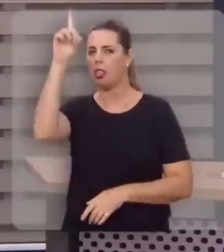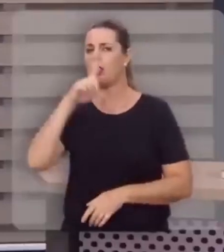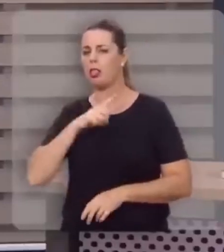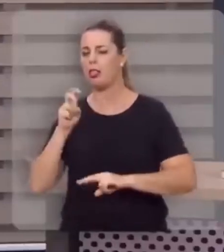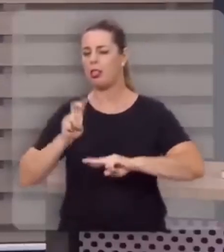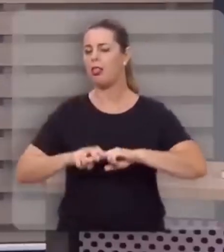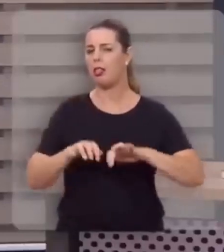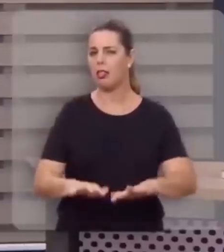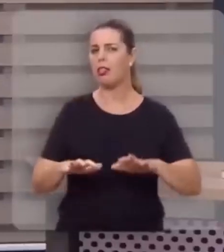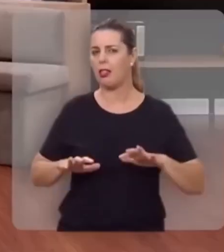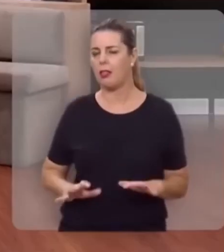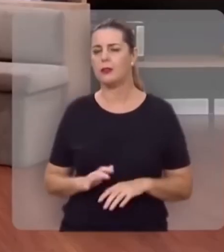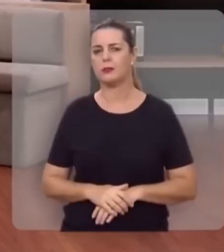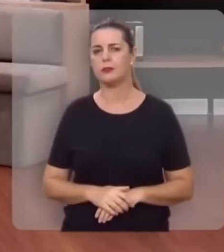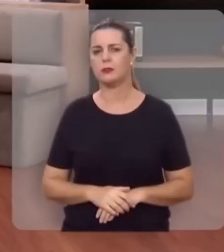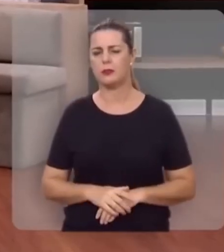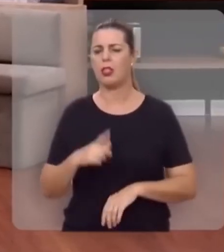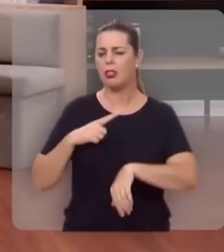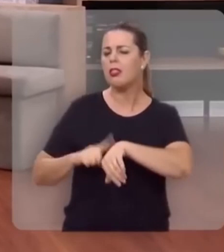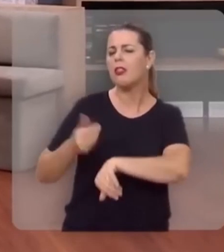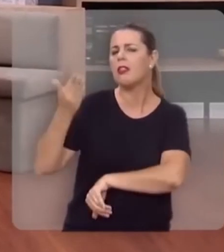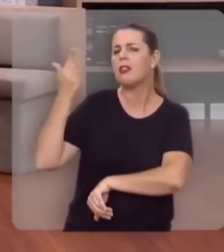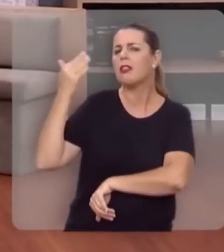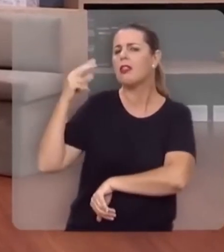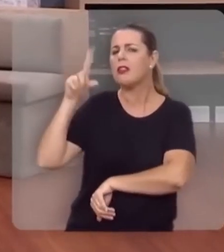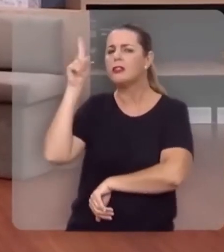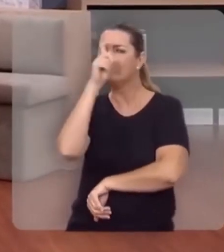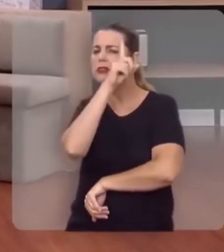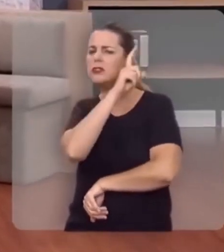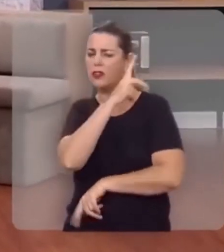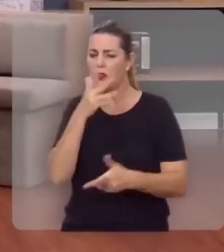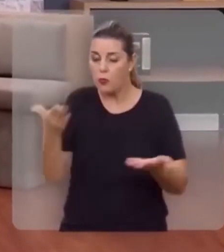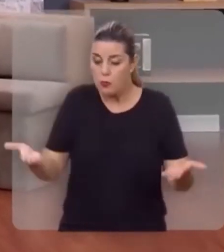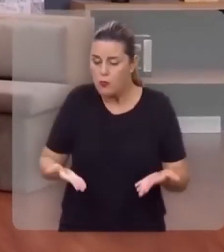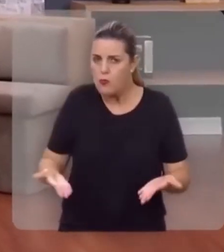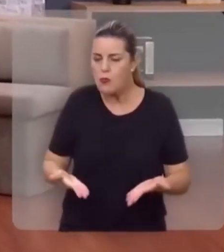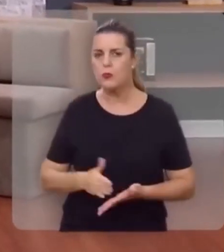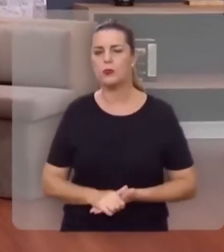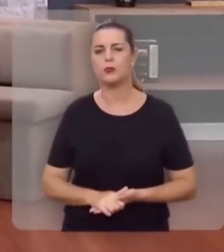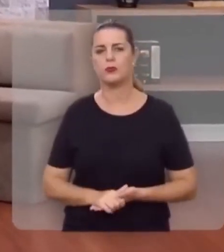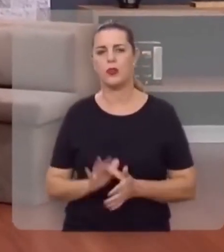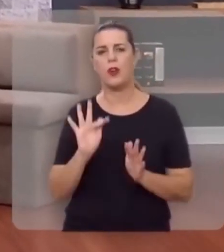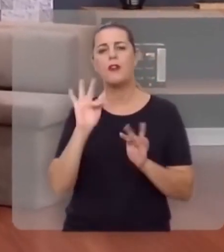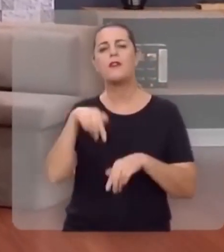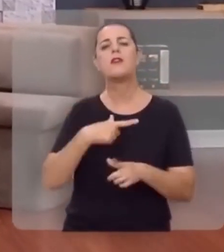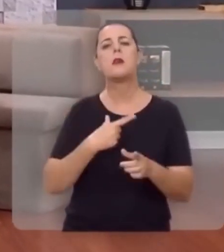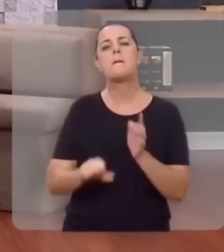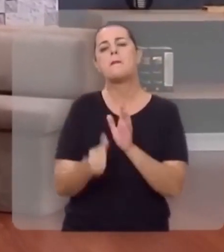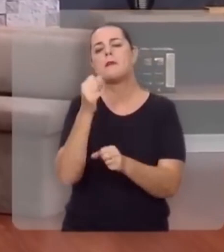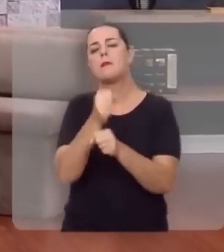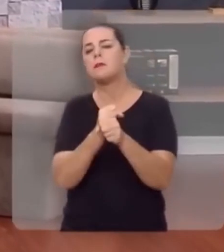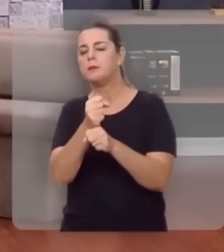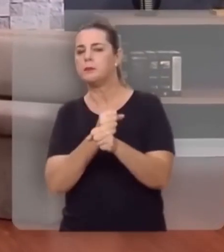Deus está no trono. Era um tempo difícil, amargo, como o nosso, o final do primeiro